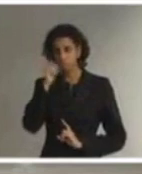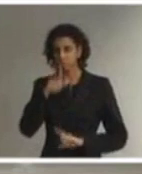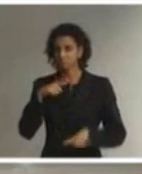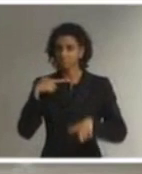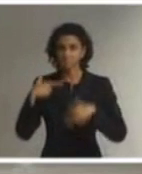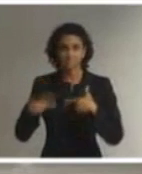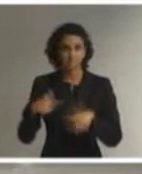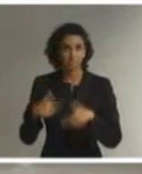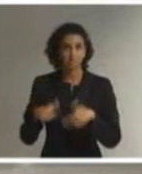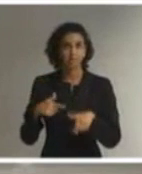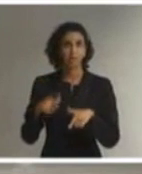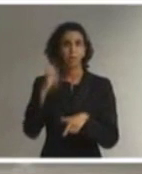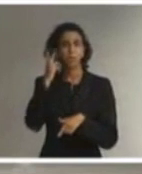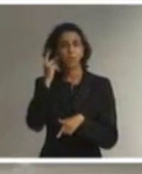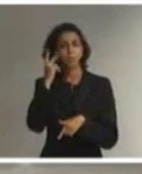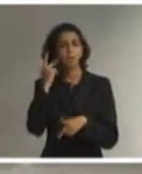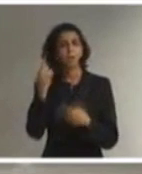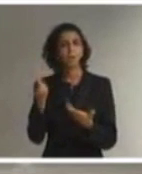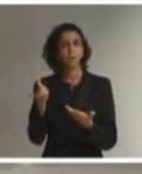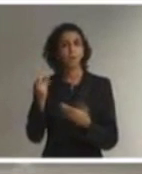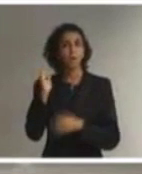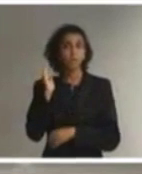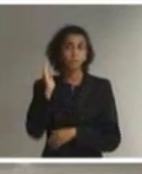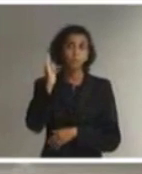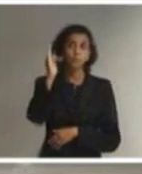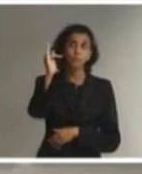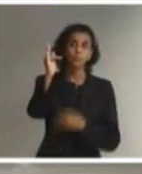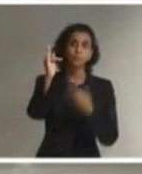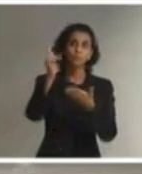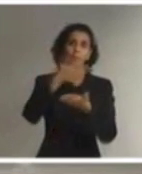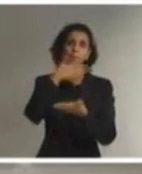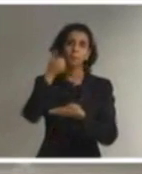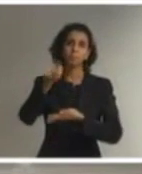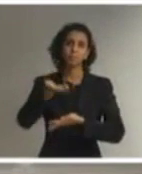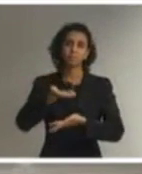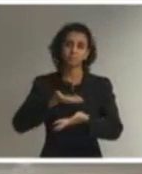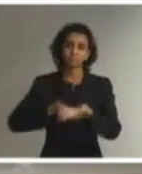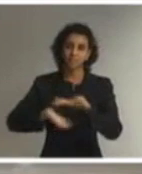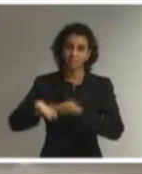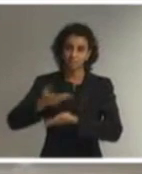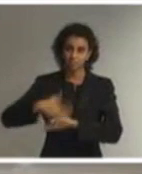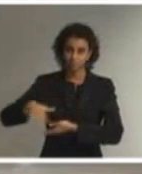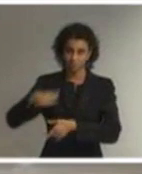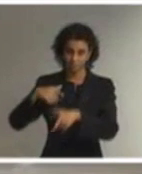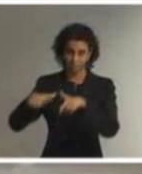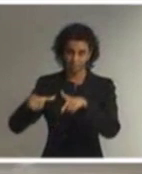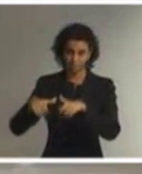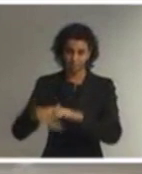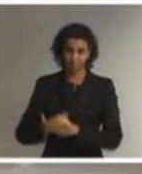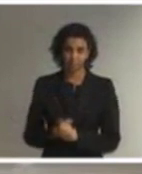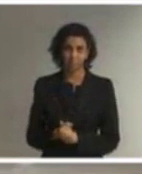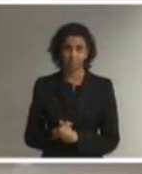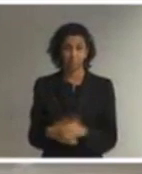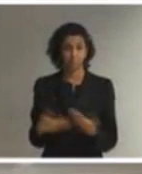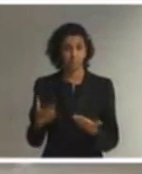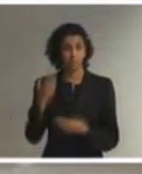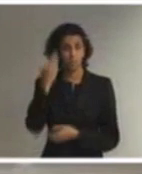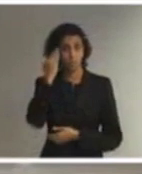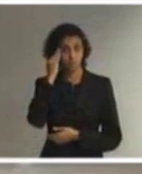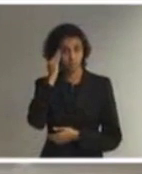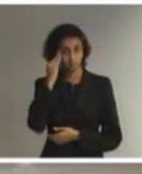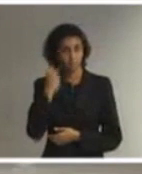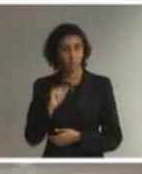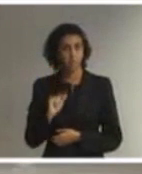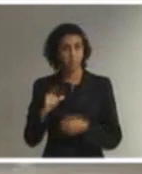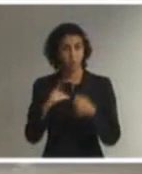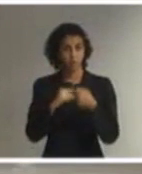repercutindo futuramente nas suas relações de trabalho. Então, é necessário entender que